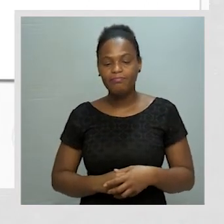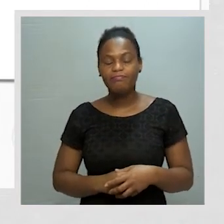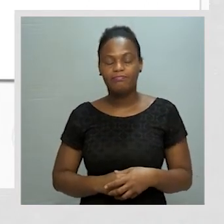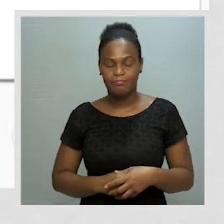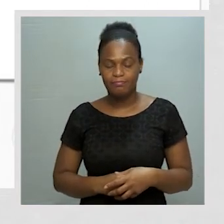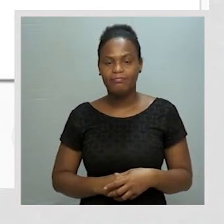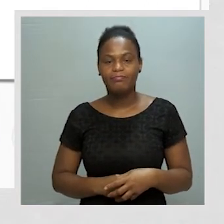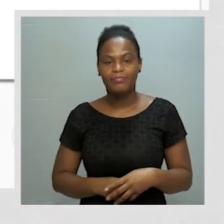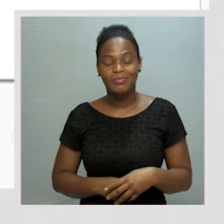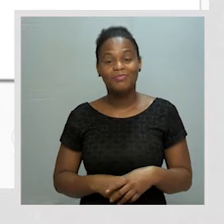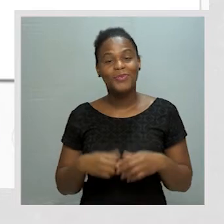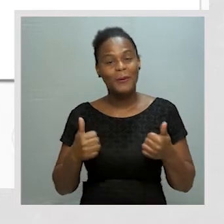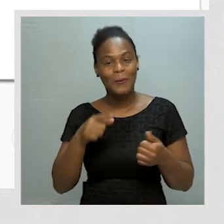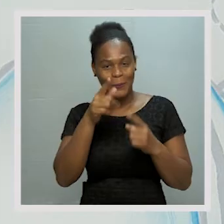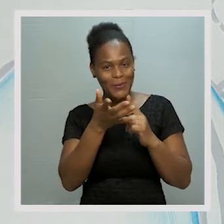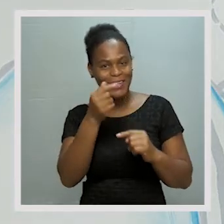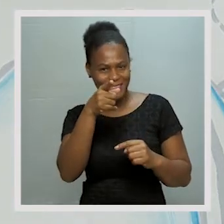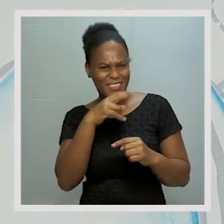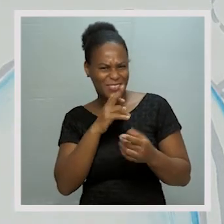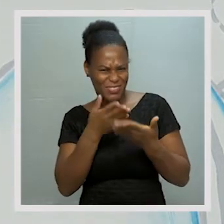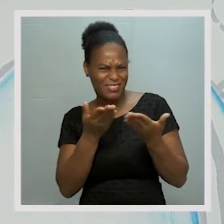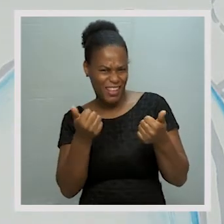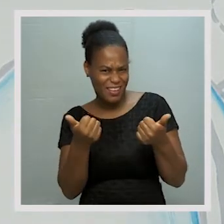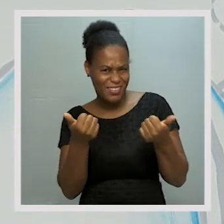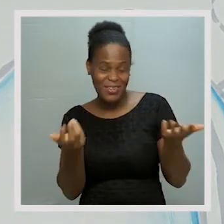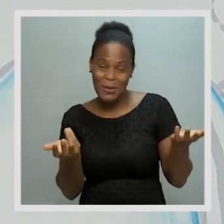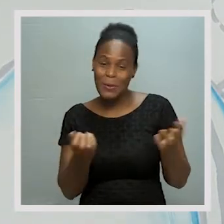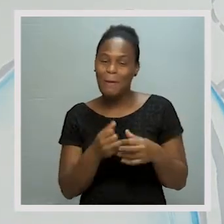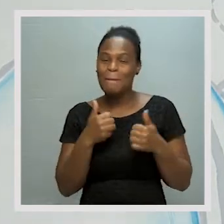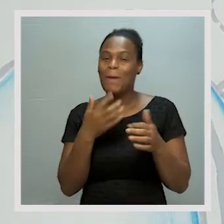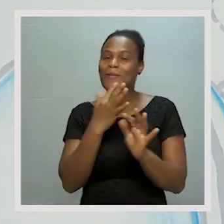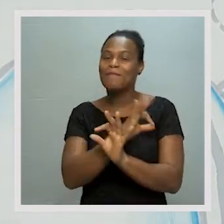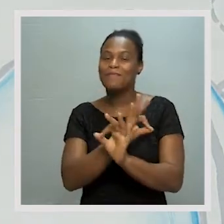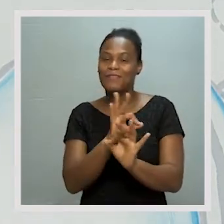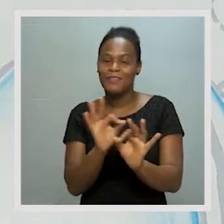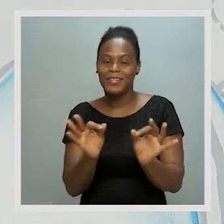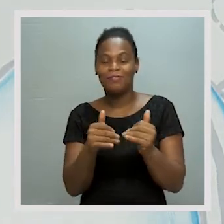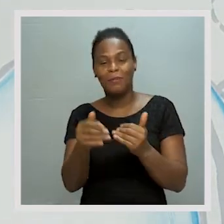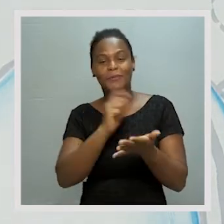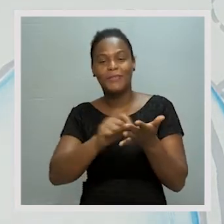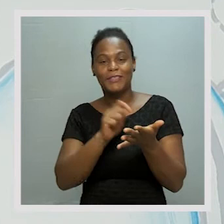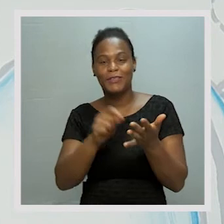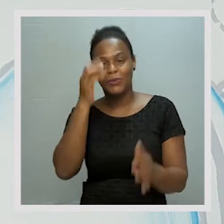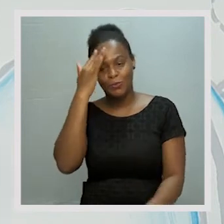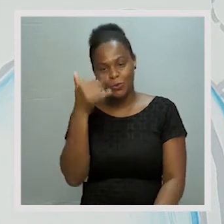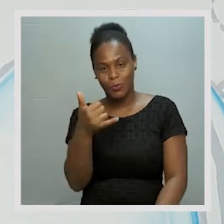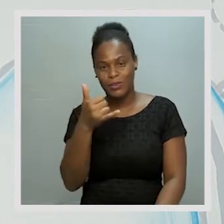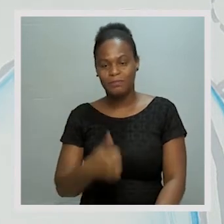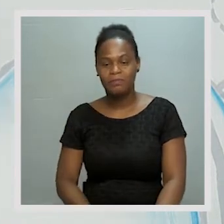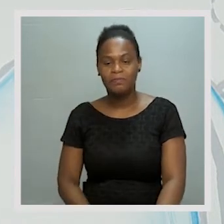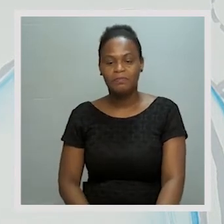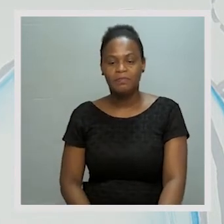definitivos. Isso mesmo. Conseguiram? Ok, muito bem, excelente. Então, vamos para o exercício